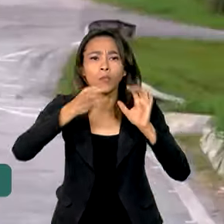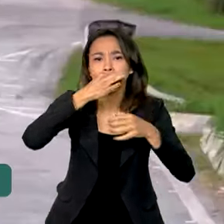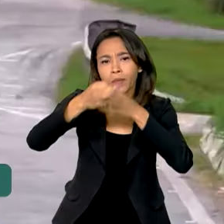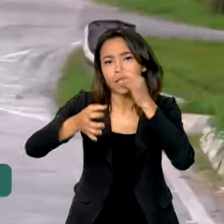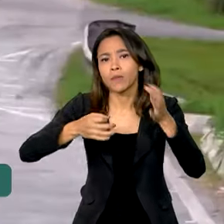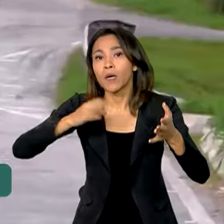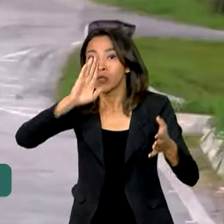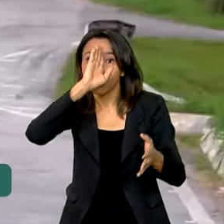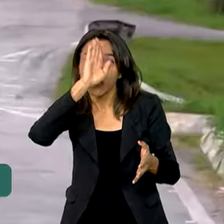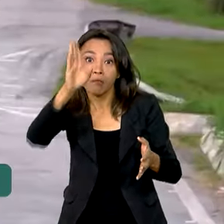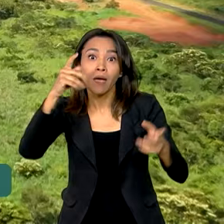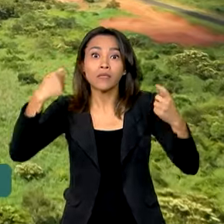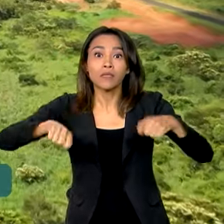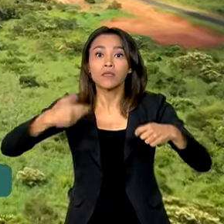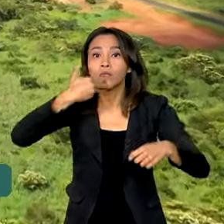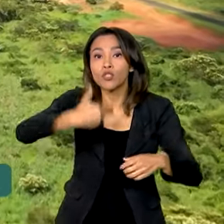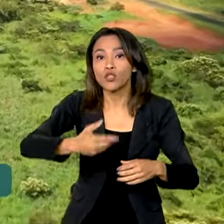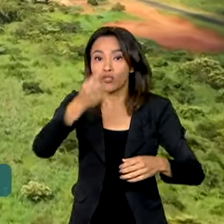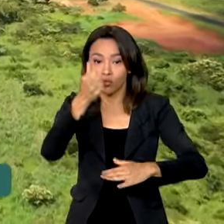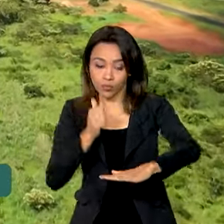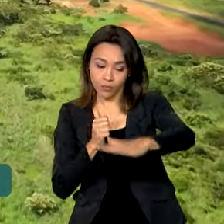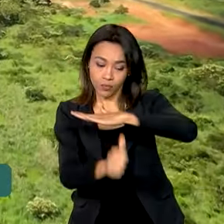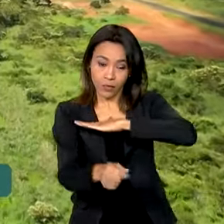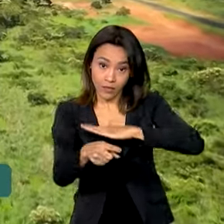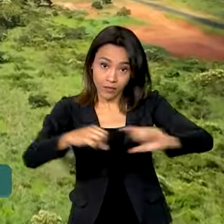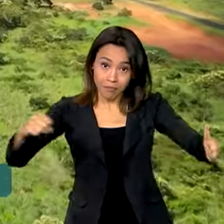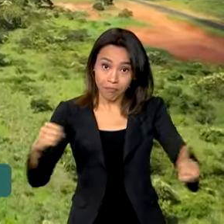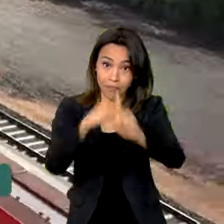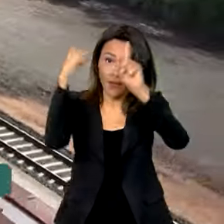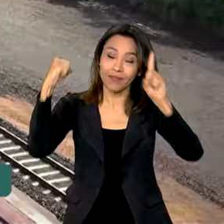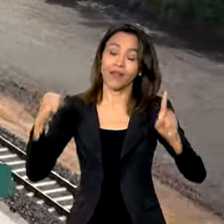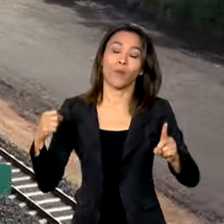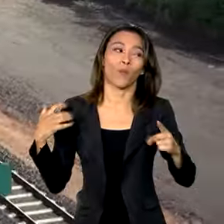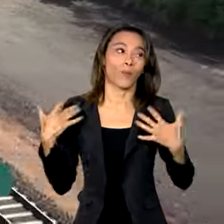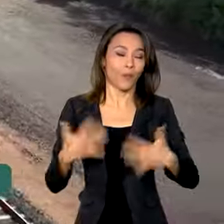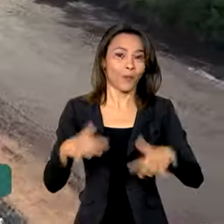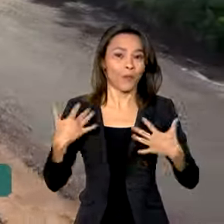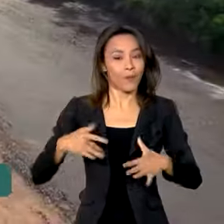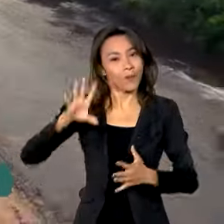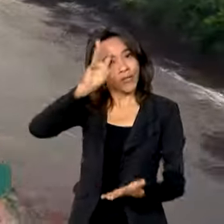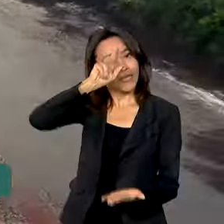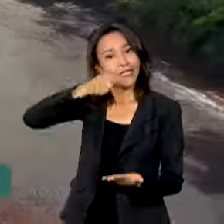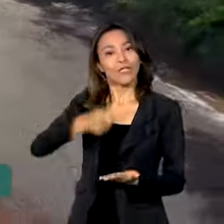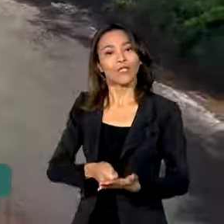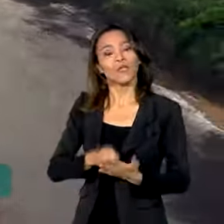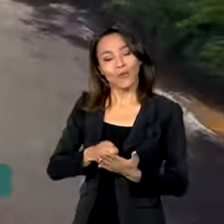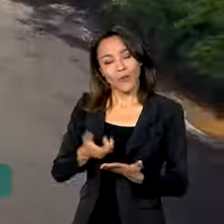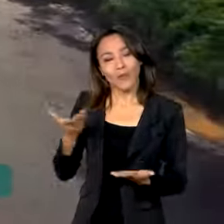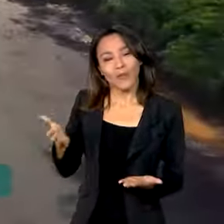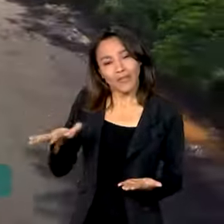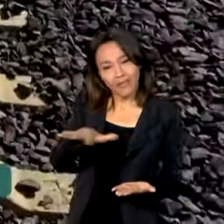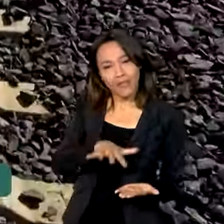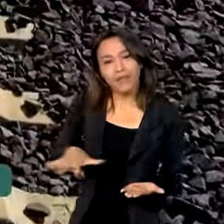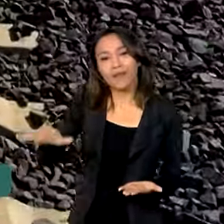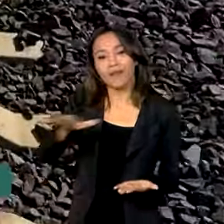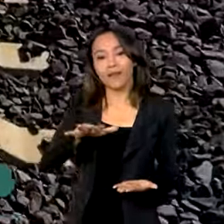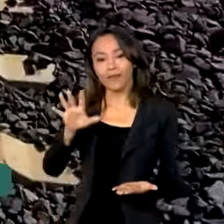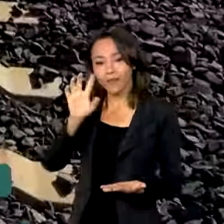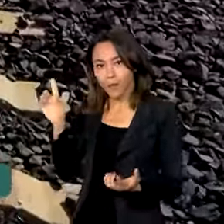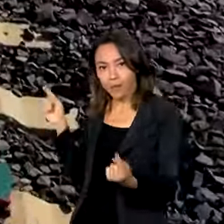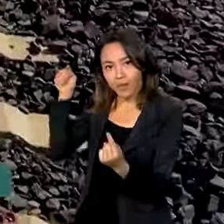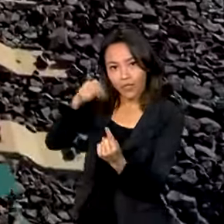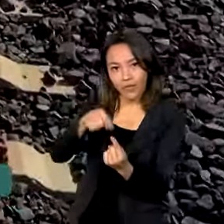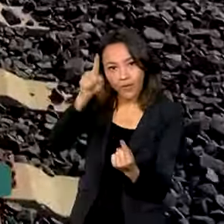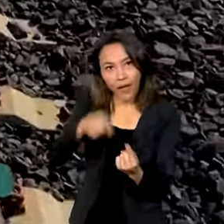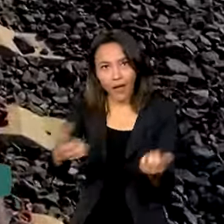prioridades de investimento, o que vai impactar diretamente nas tomadas de decisões para o setor. A meta é